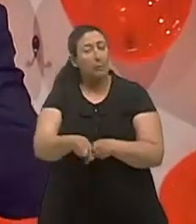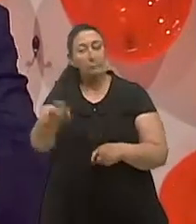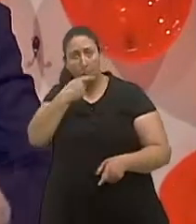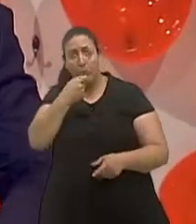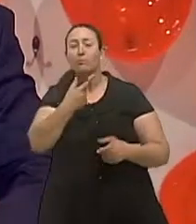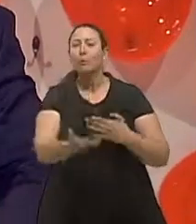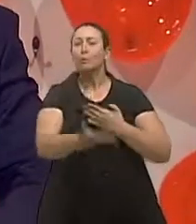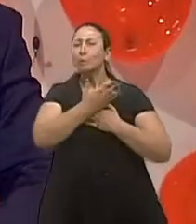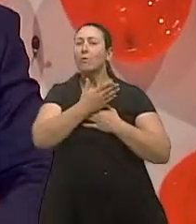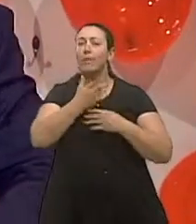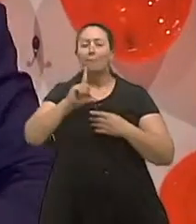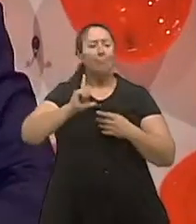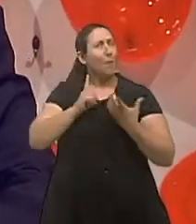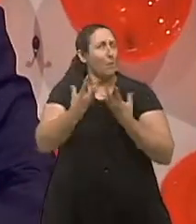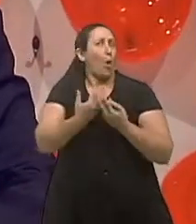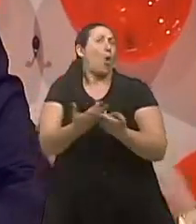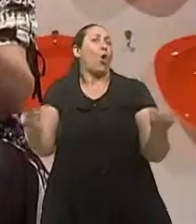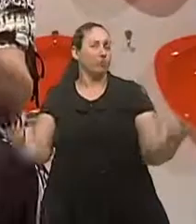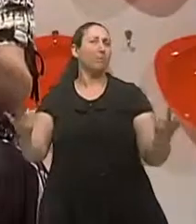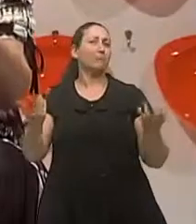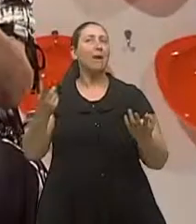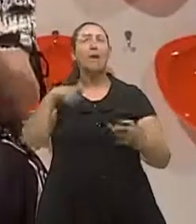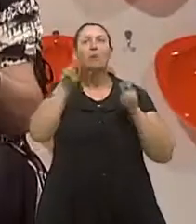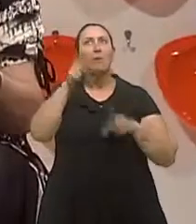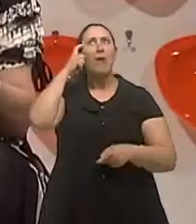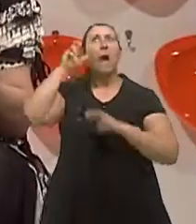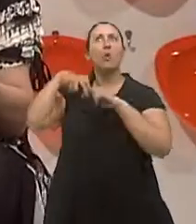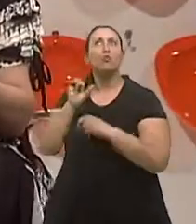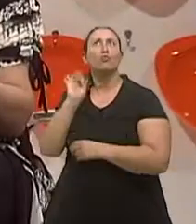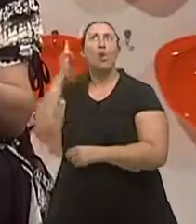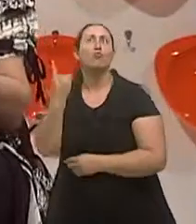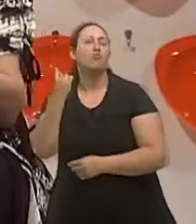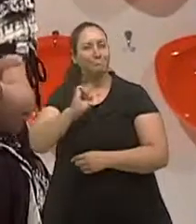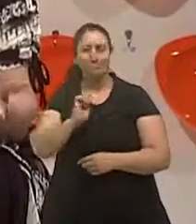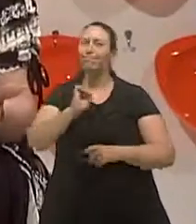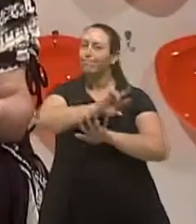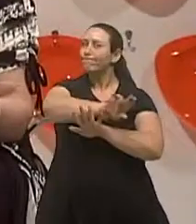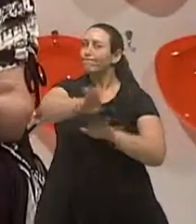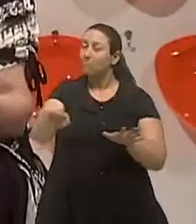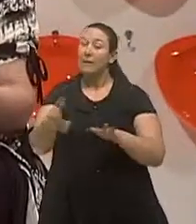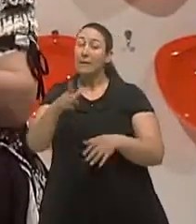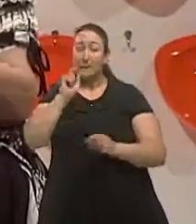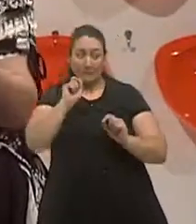eles em conjunto geram a apneia de sono. Por isso que quem está realmente com esse problema tem que procurar um especialista. Nada